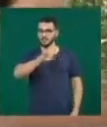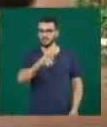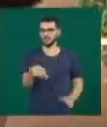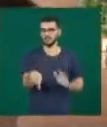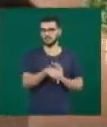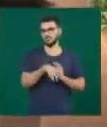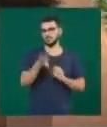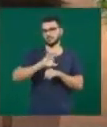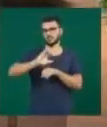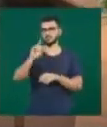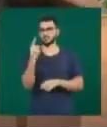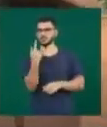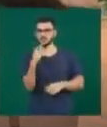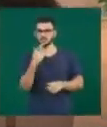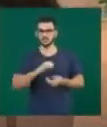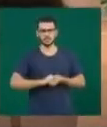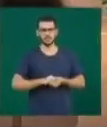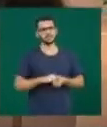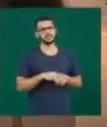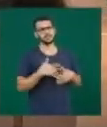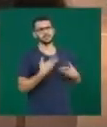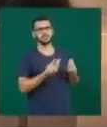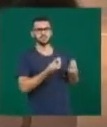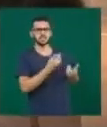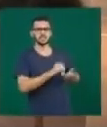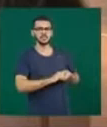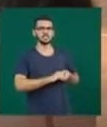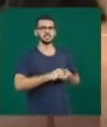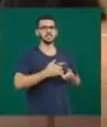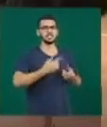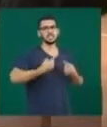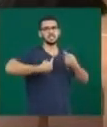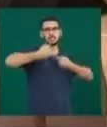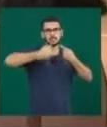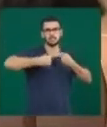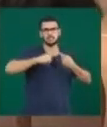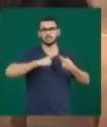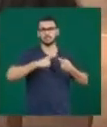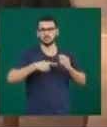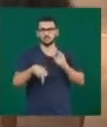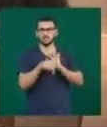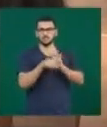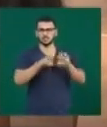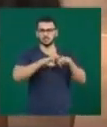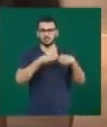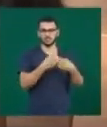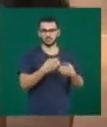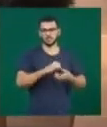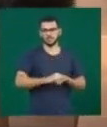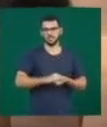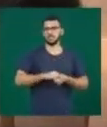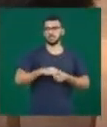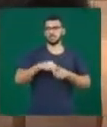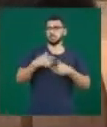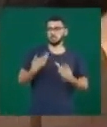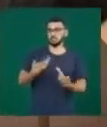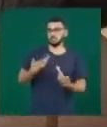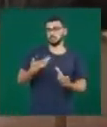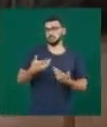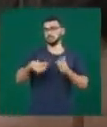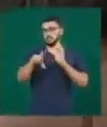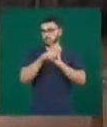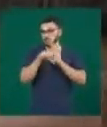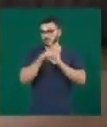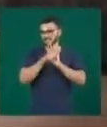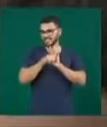Geografia. Professor, que tipos de debates o pessoal pode esperar nesse evento? Olha, a legislação brasileira de recursos hídricos, ela